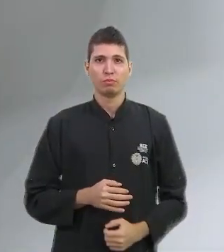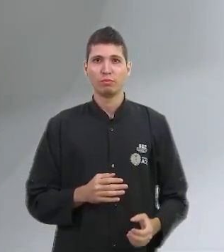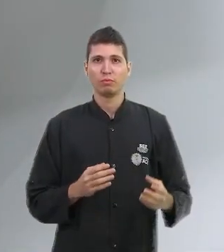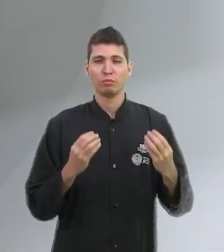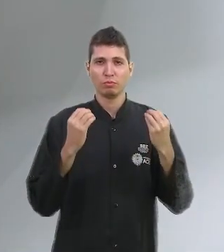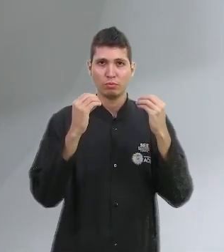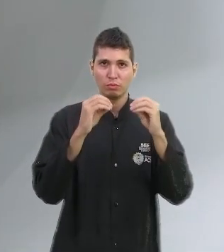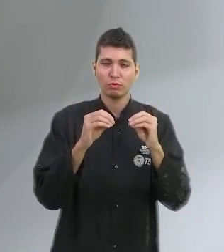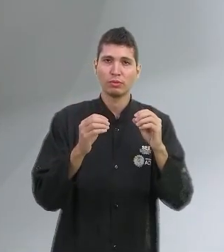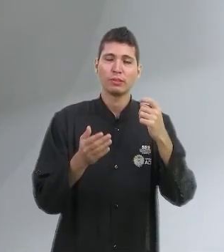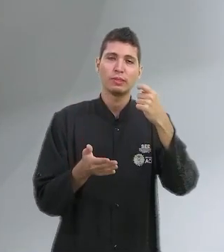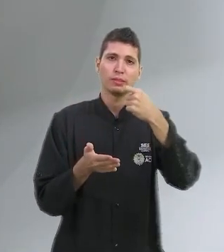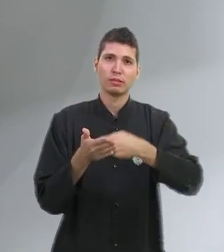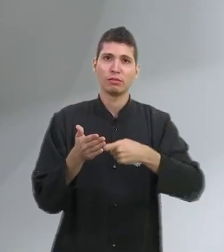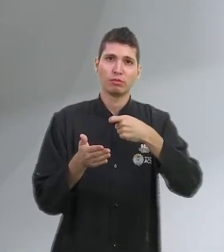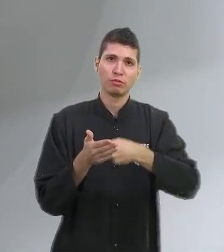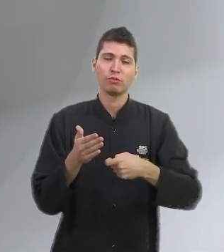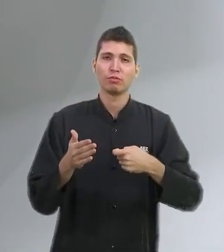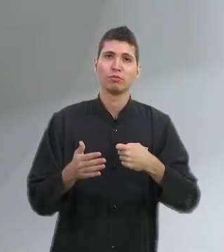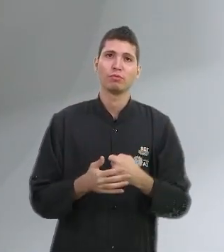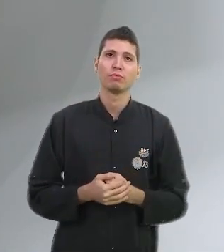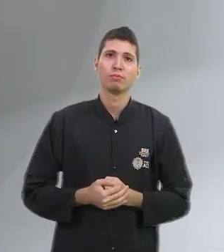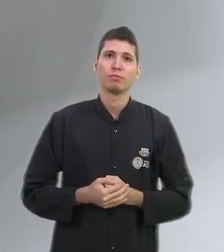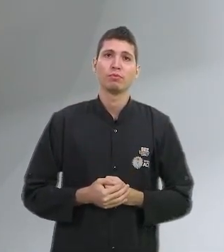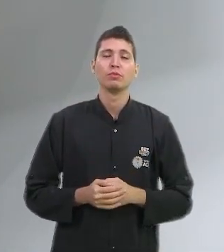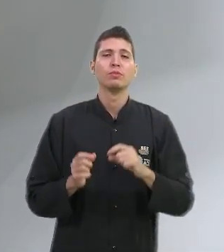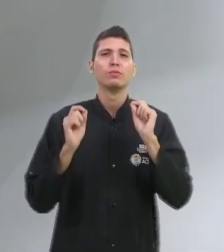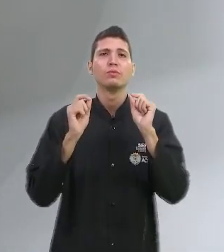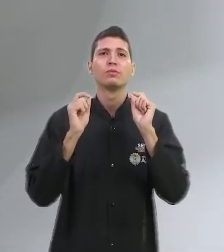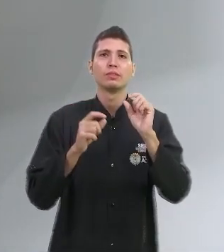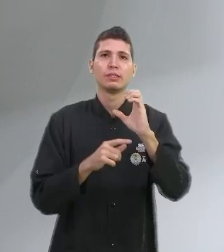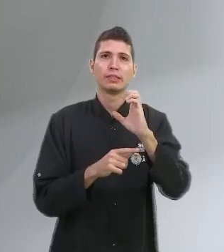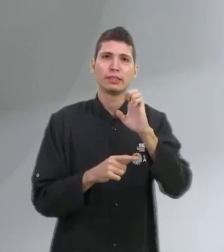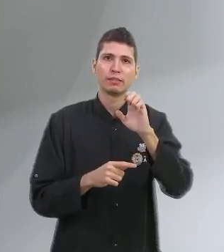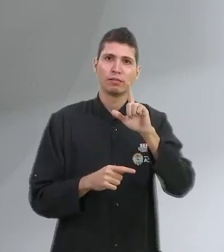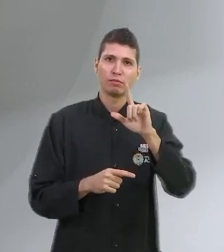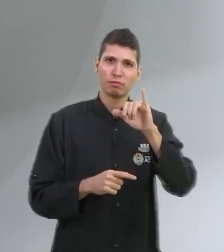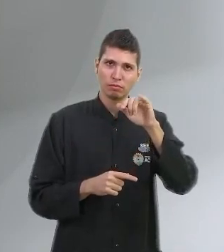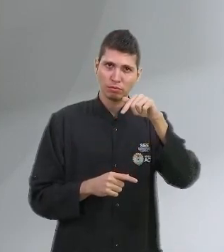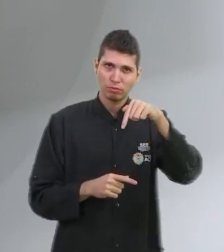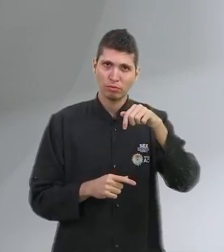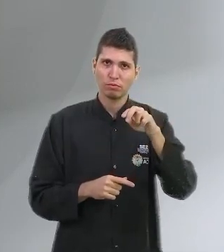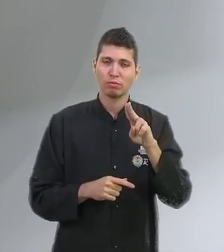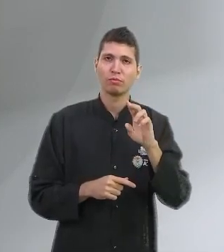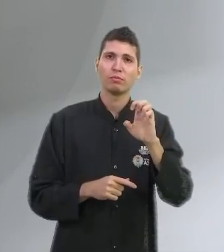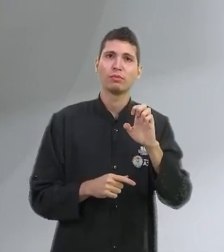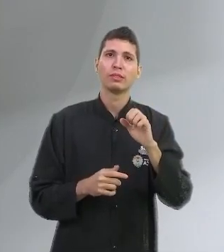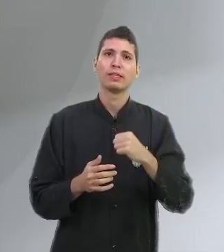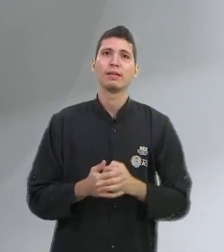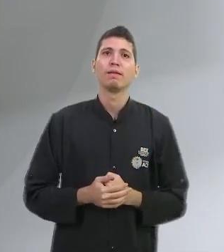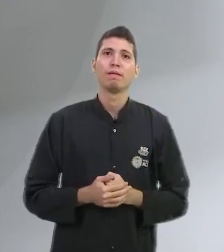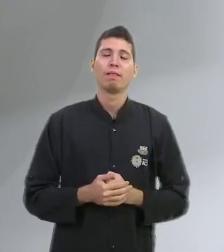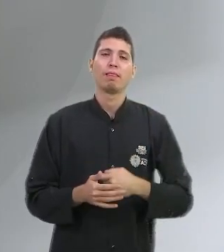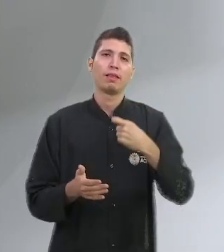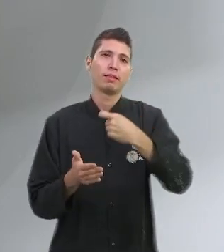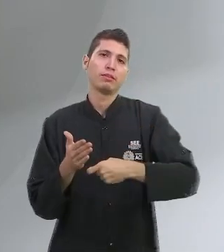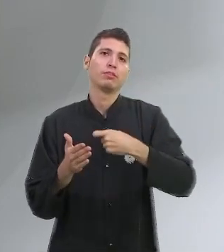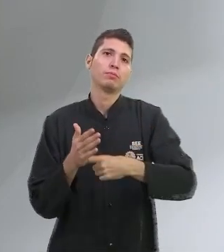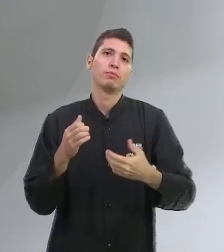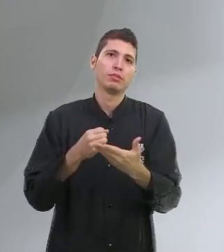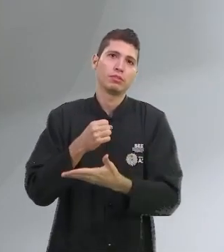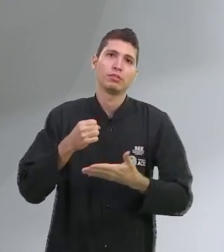O que é a Selic? Selic é a taxa básica da economia brasileira. Todo